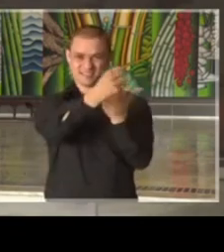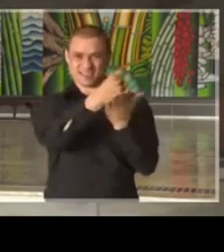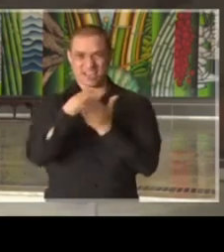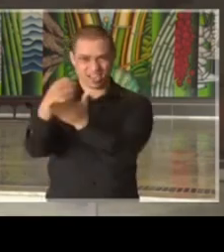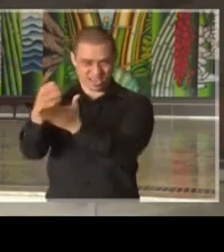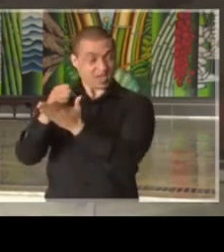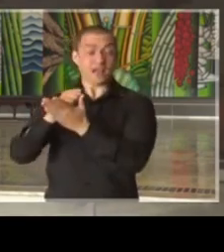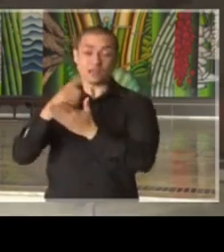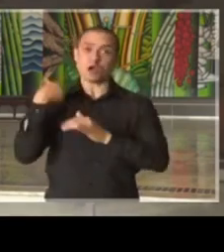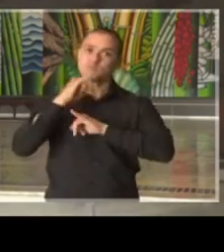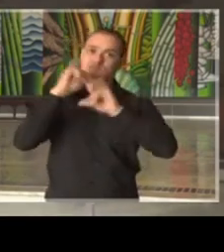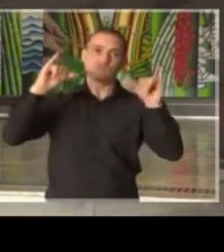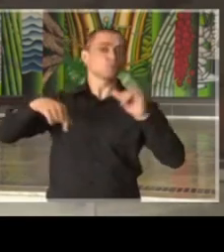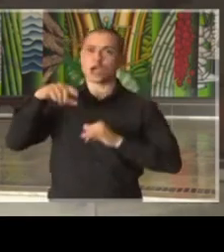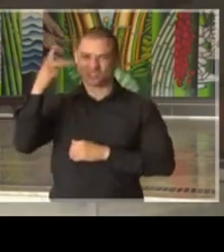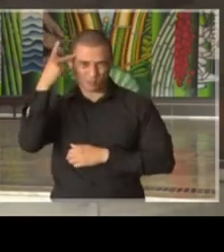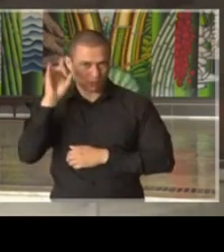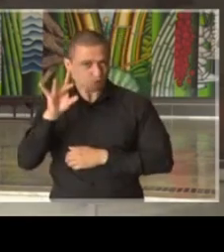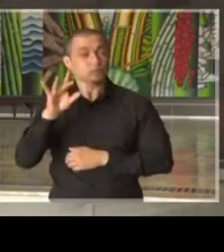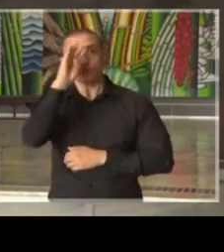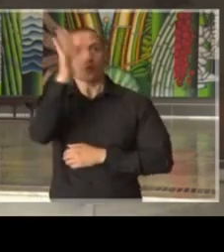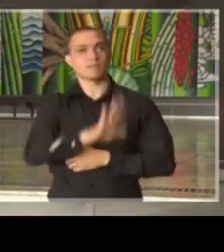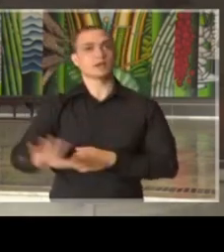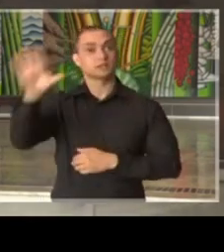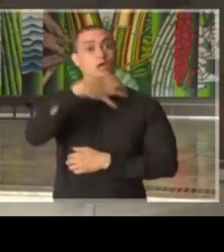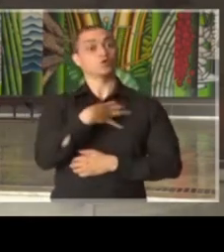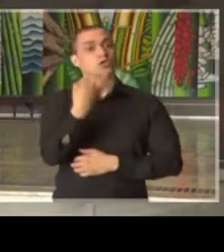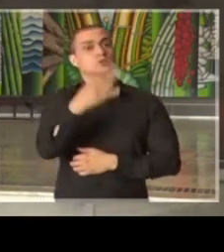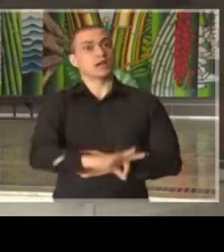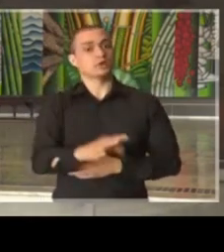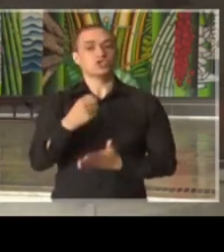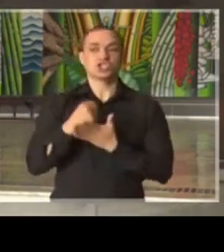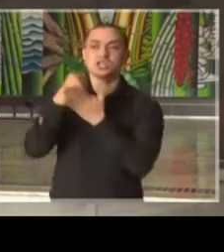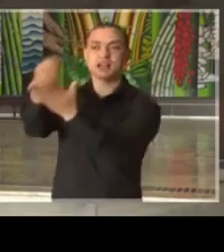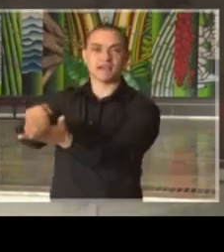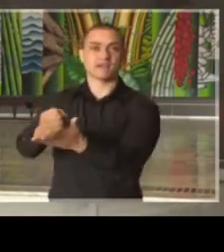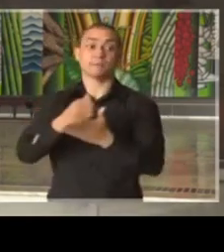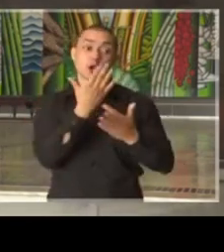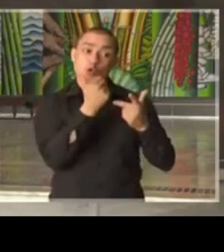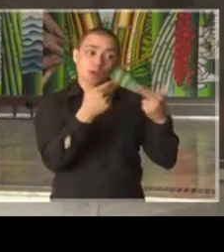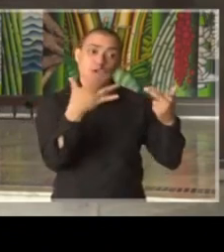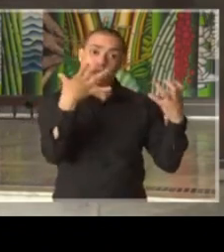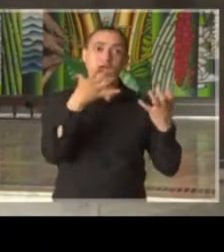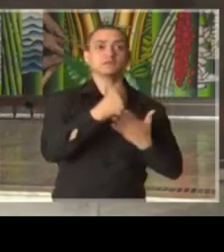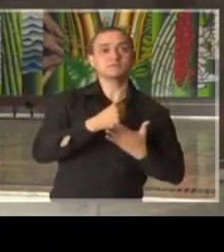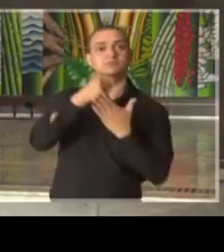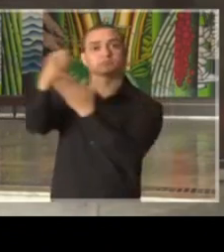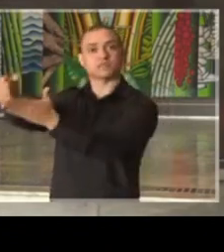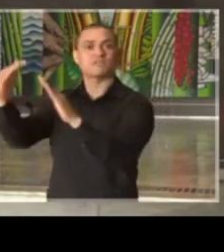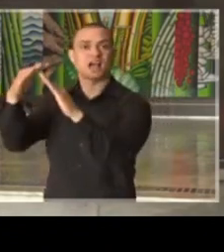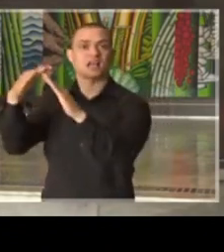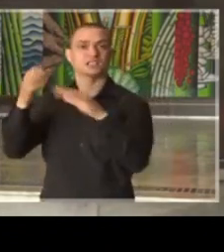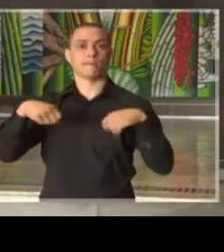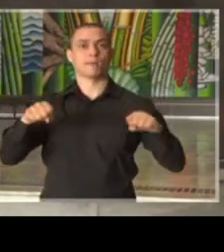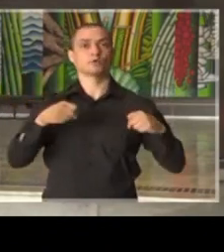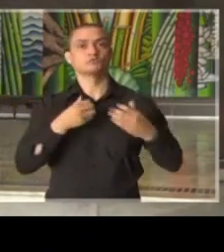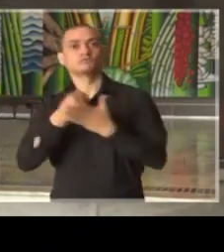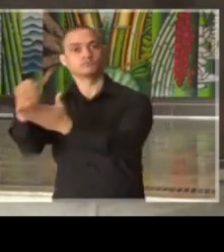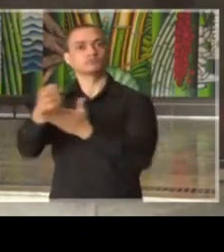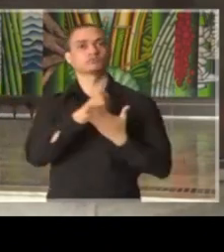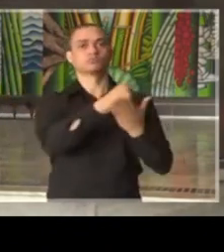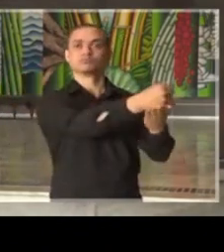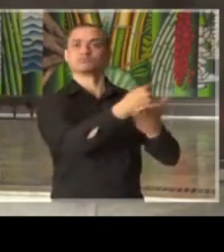Paulo, mas em todo o Brasil. É uma forma correta, adequada, de manter o abastecimento, manter os empregos e os serviços